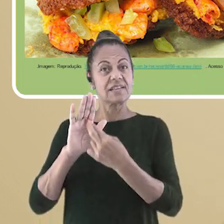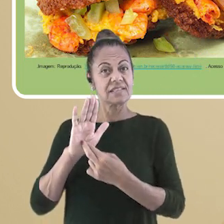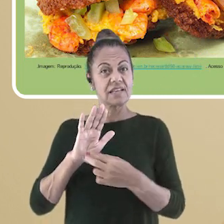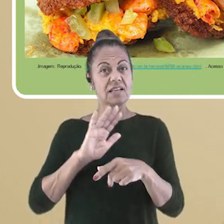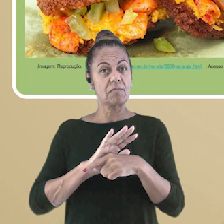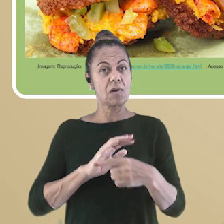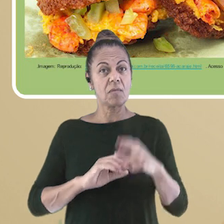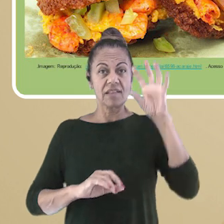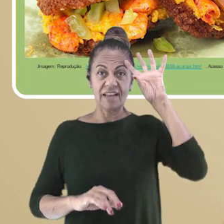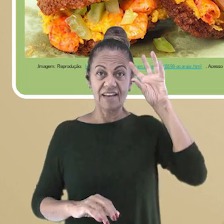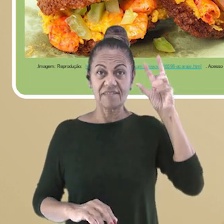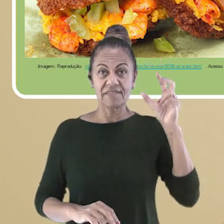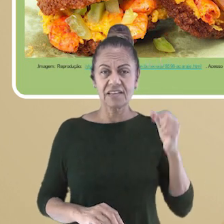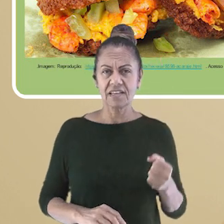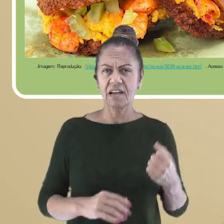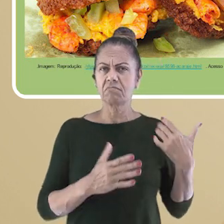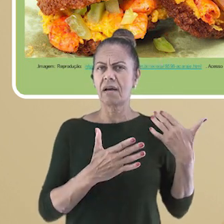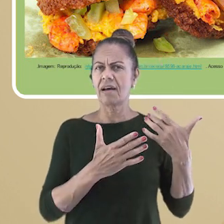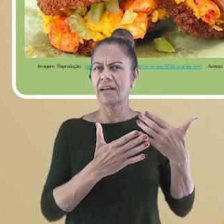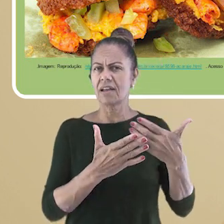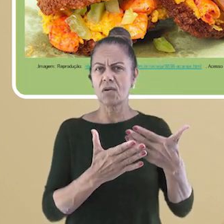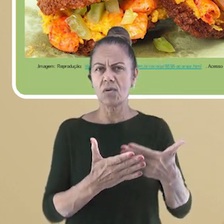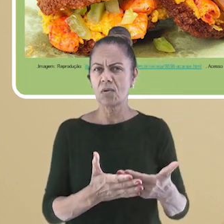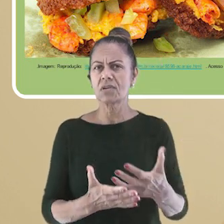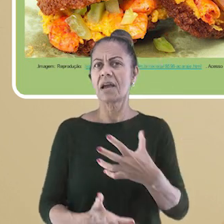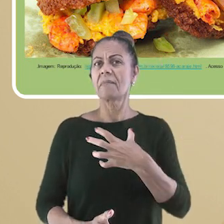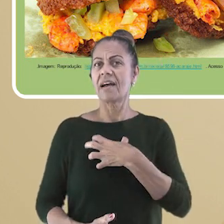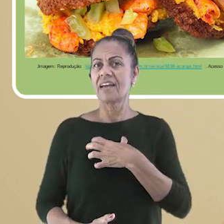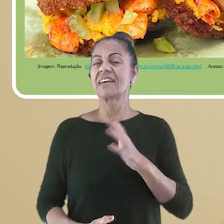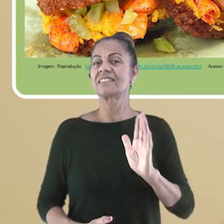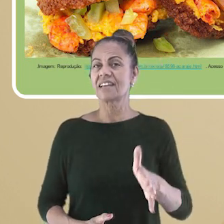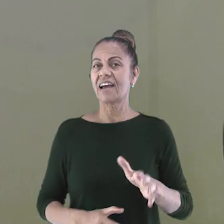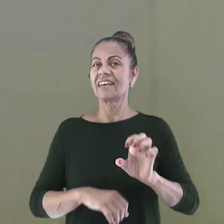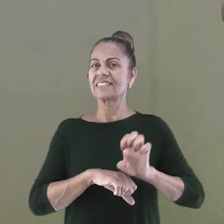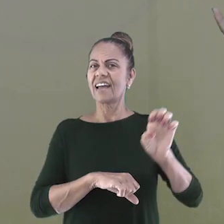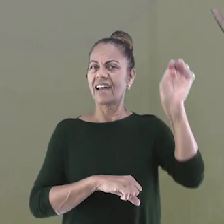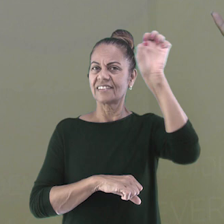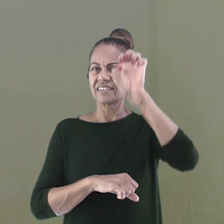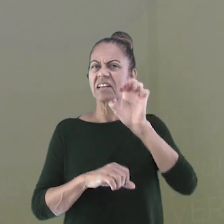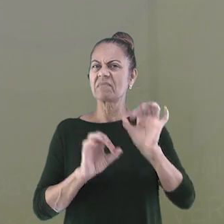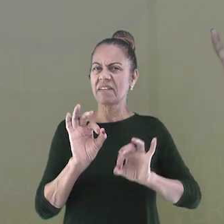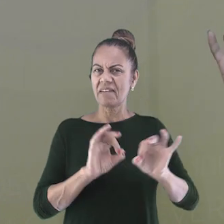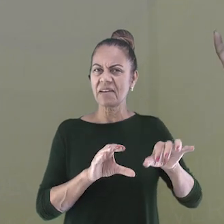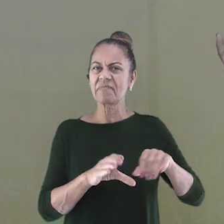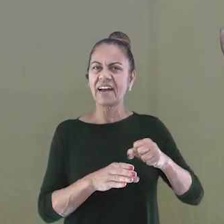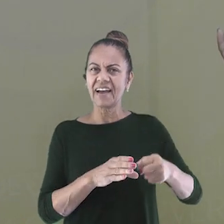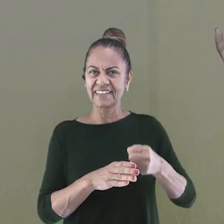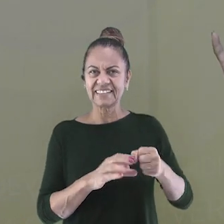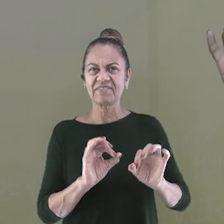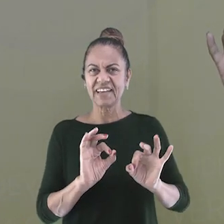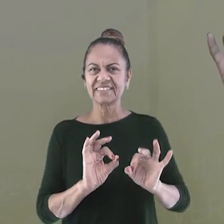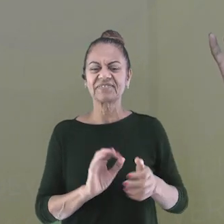africana e até hoje é muito consumido na Bahia e outros estados. Bom, não teremos uma